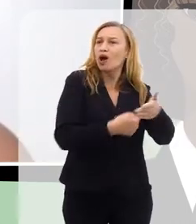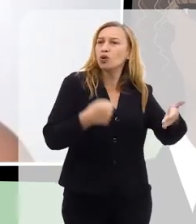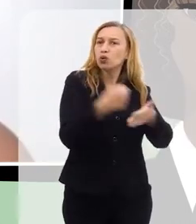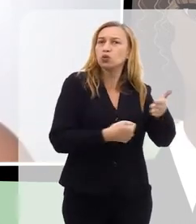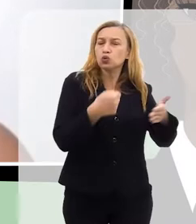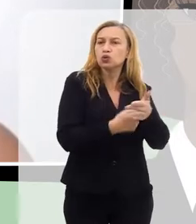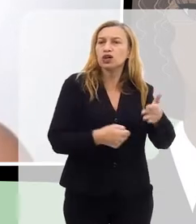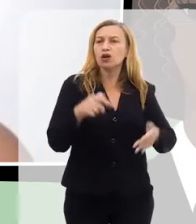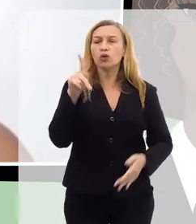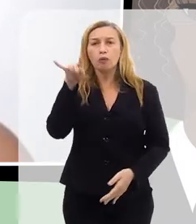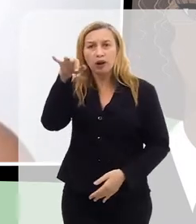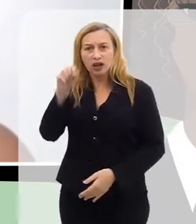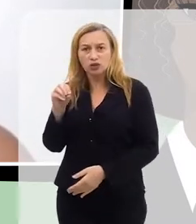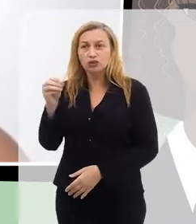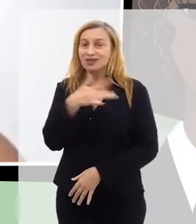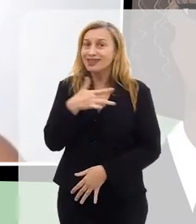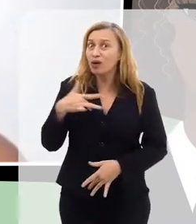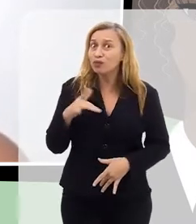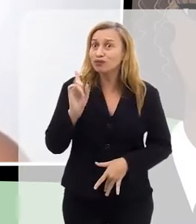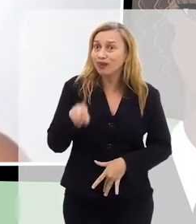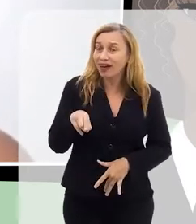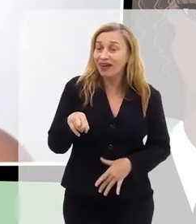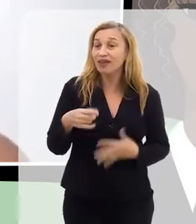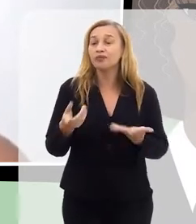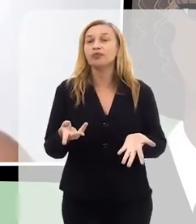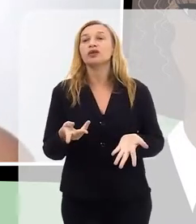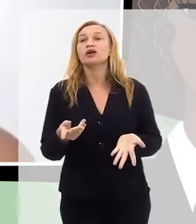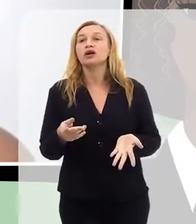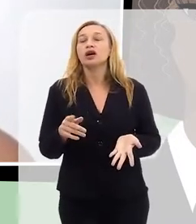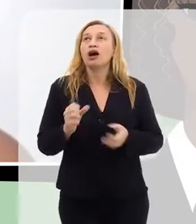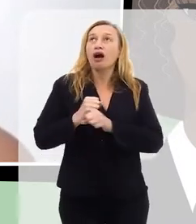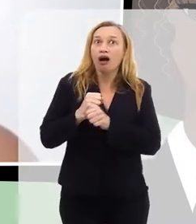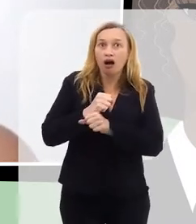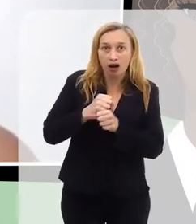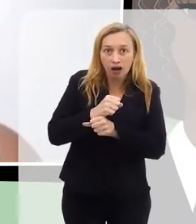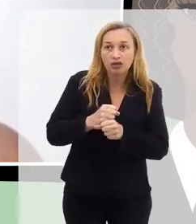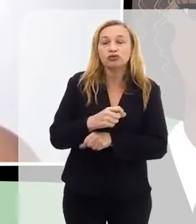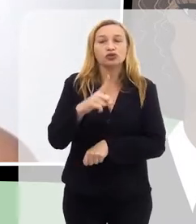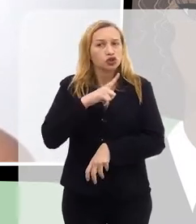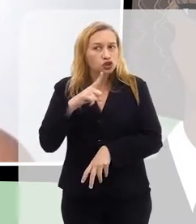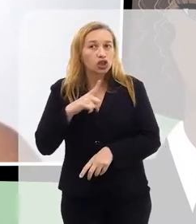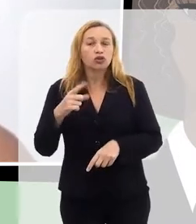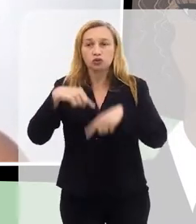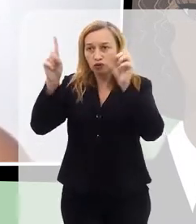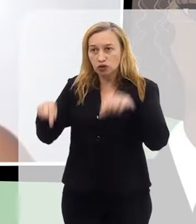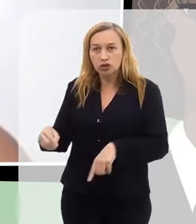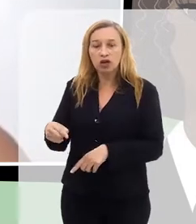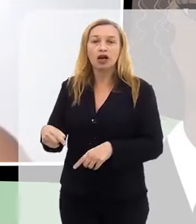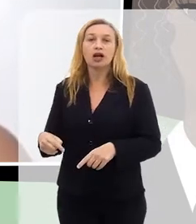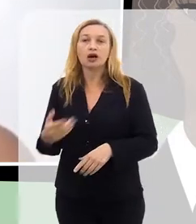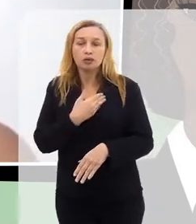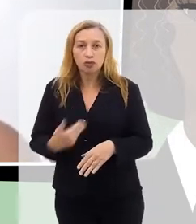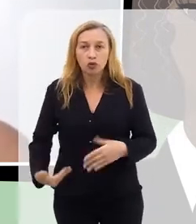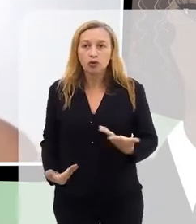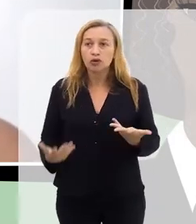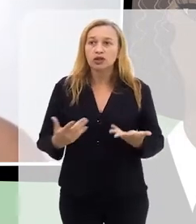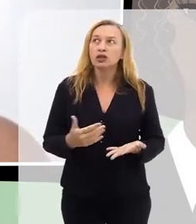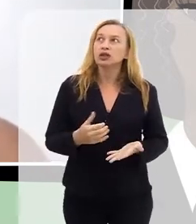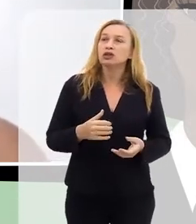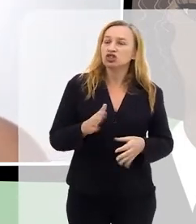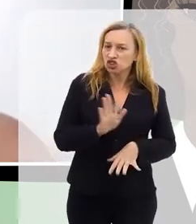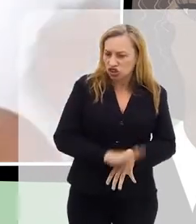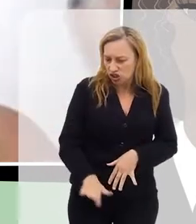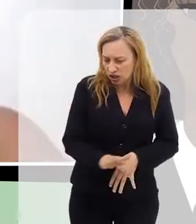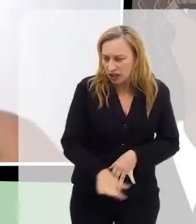com o plano de saúde. Não tenho plano de saúde há muito tempo. Minha mãe é funcionária pública. Então, eu tenho plano de saúde desde